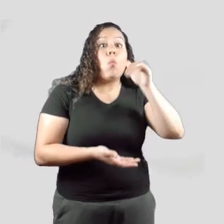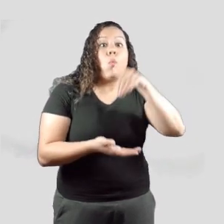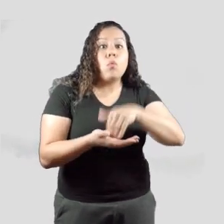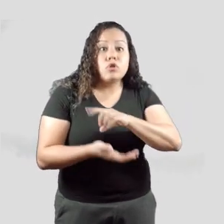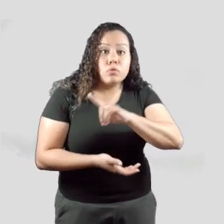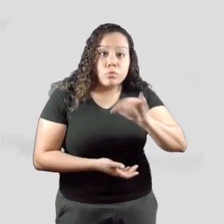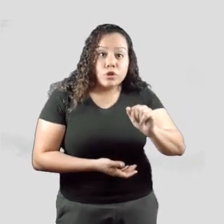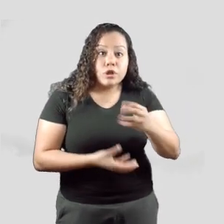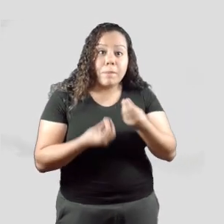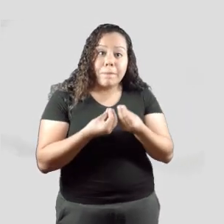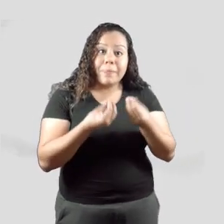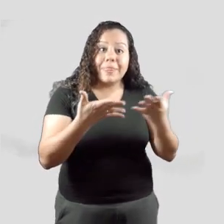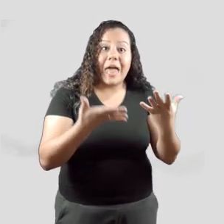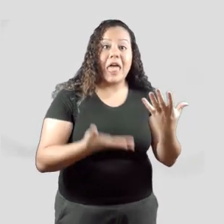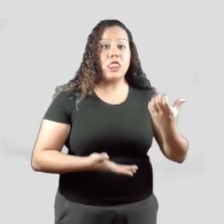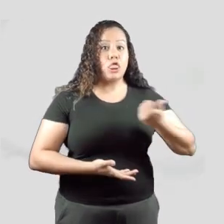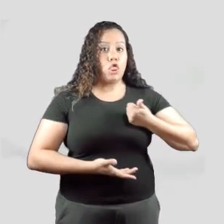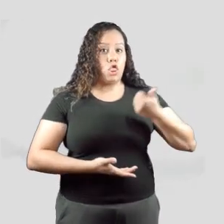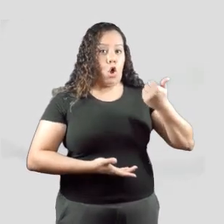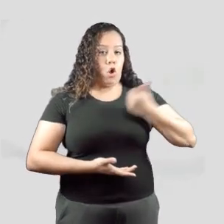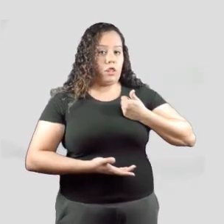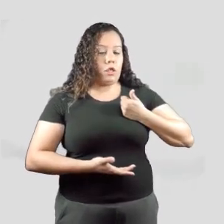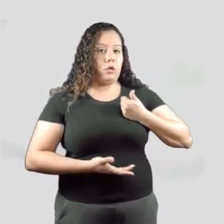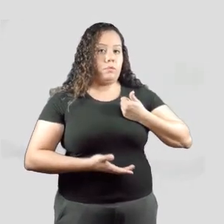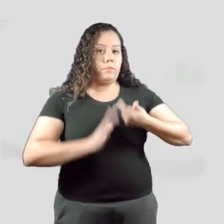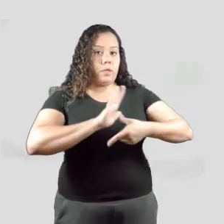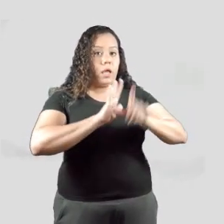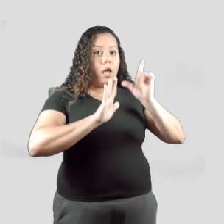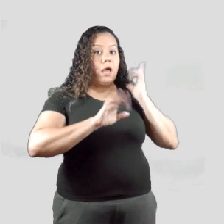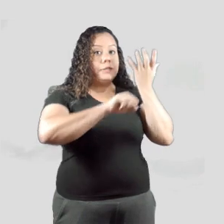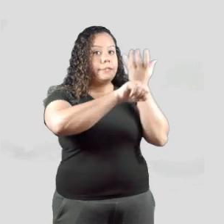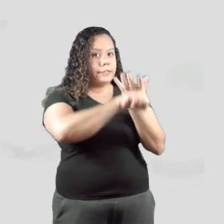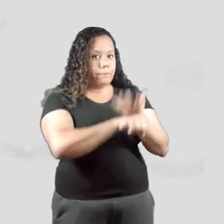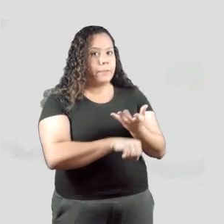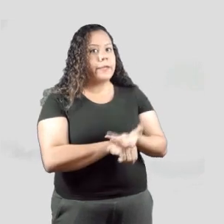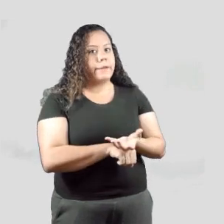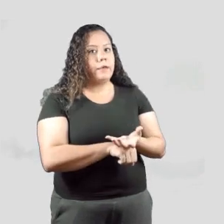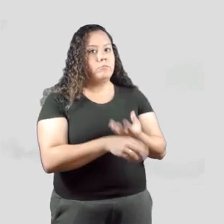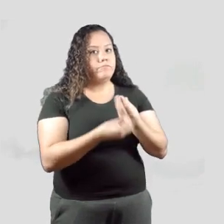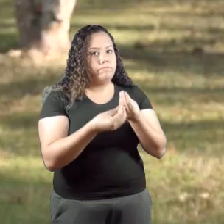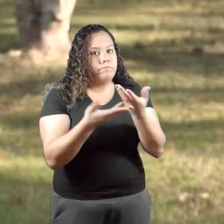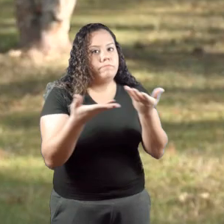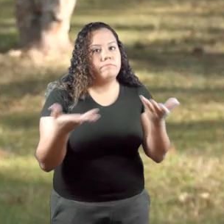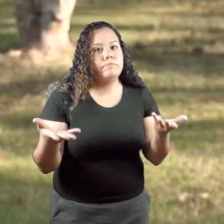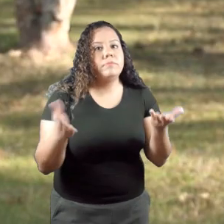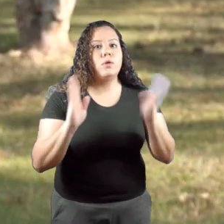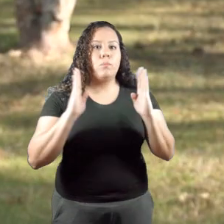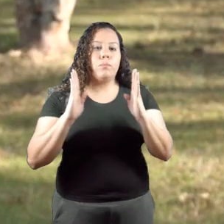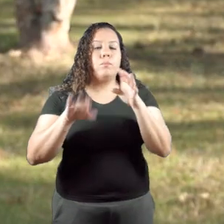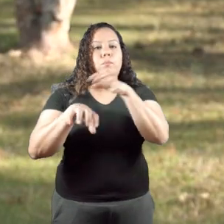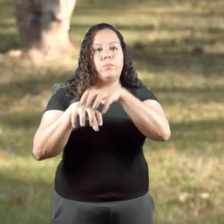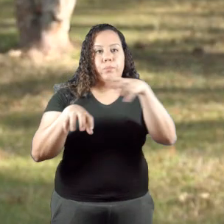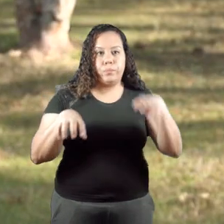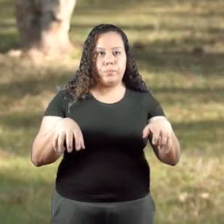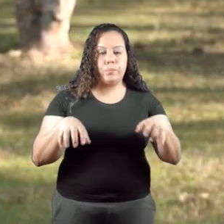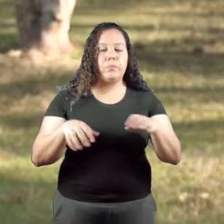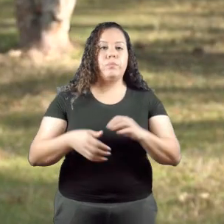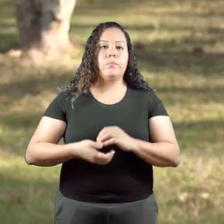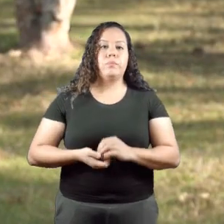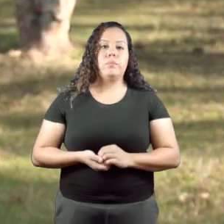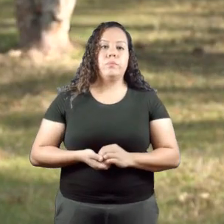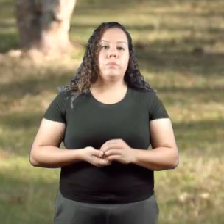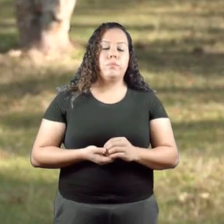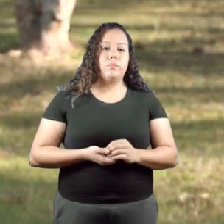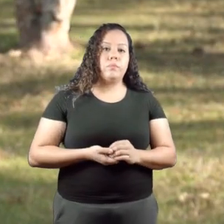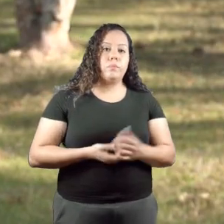novembro é o último dia para o lançamento das notas referentes àquelas disciplinas que foram oferecidas no ensino